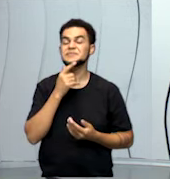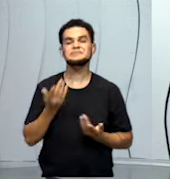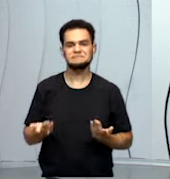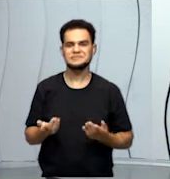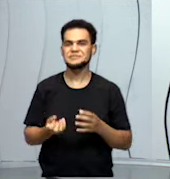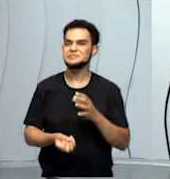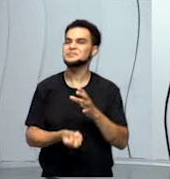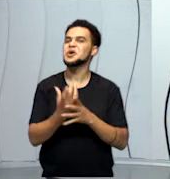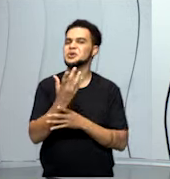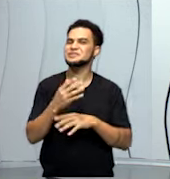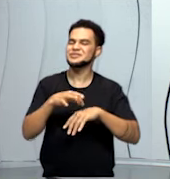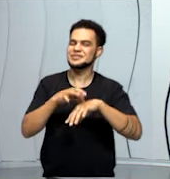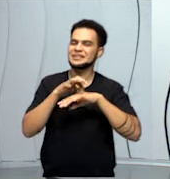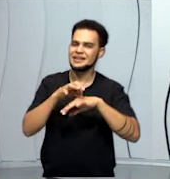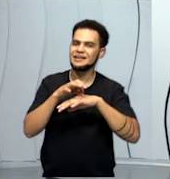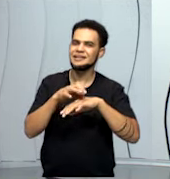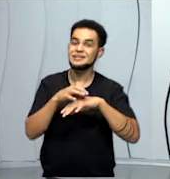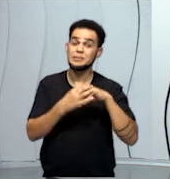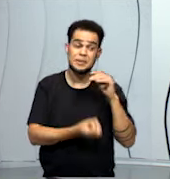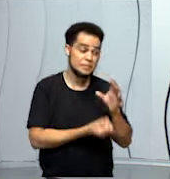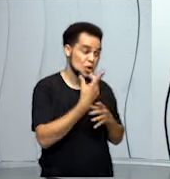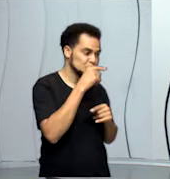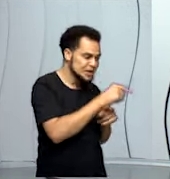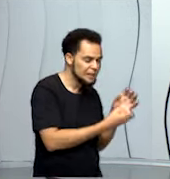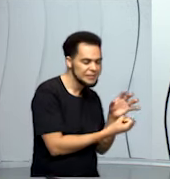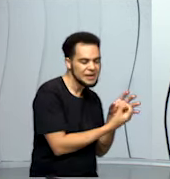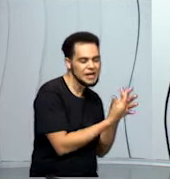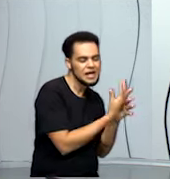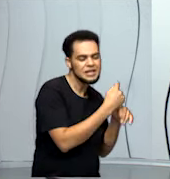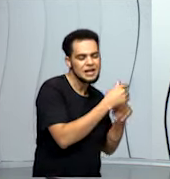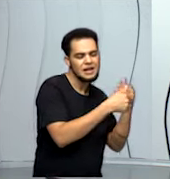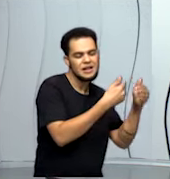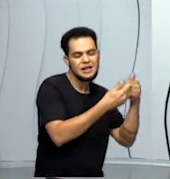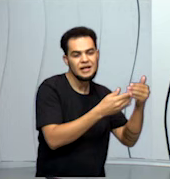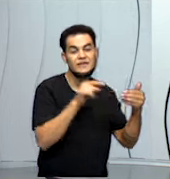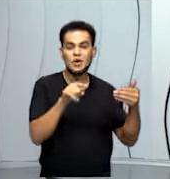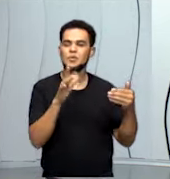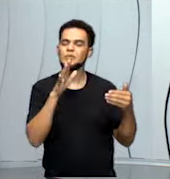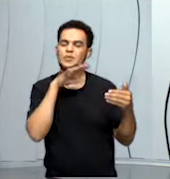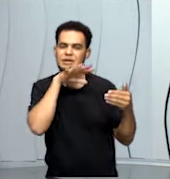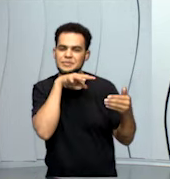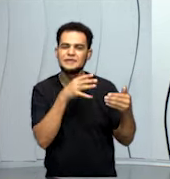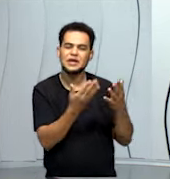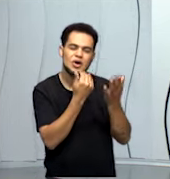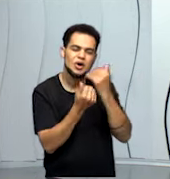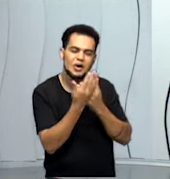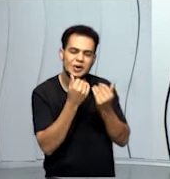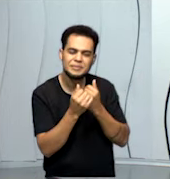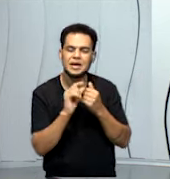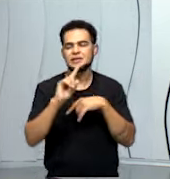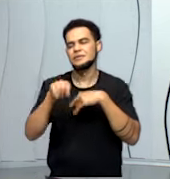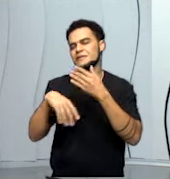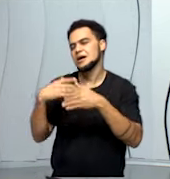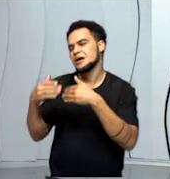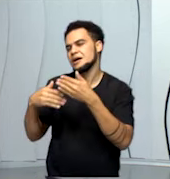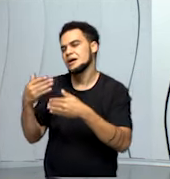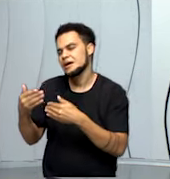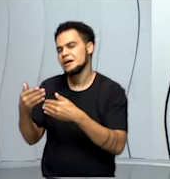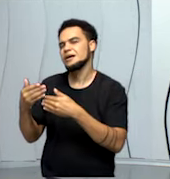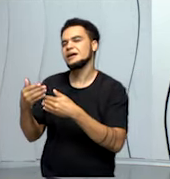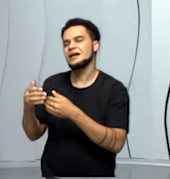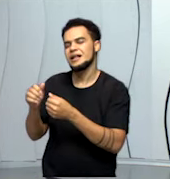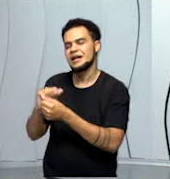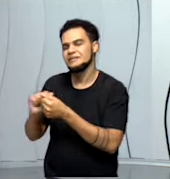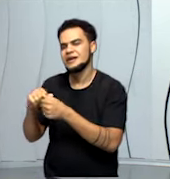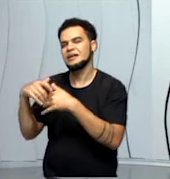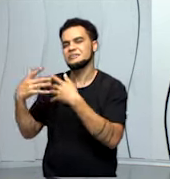industrial de produção de carne, desde a produção da ração do animal, até a vida toda